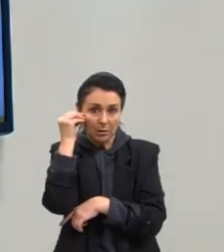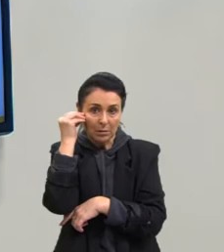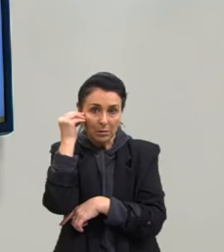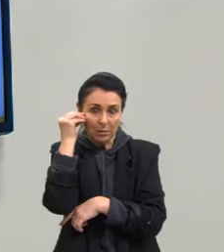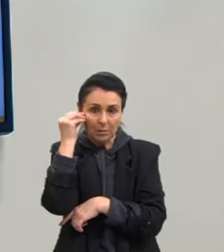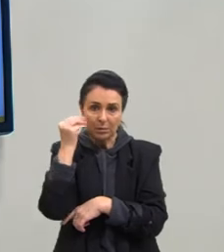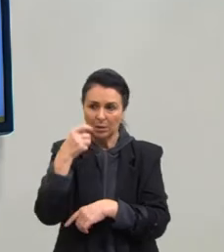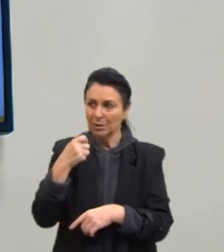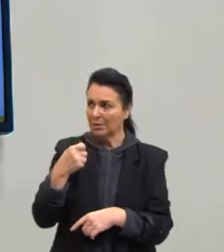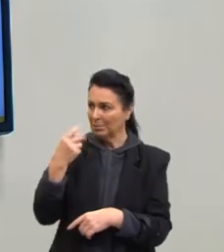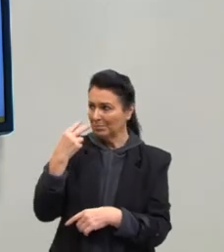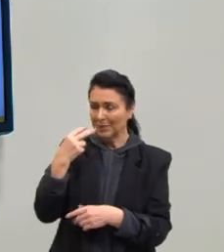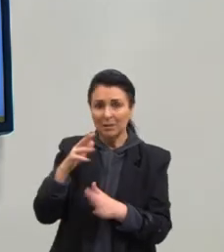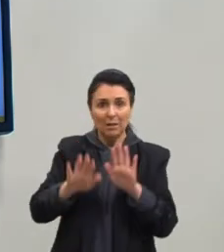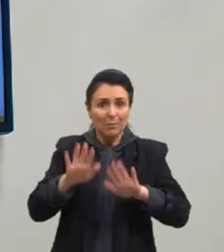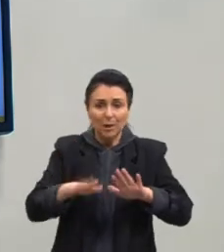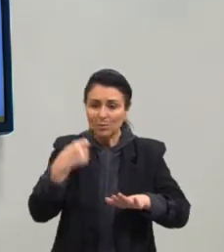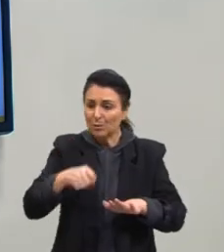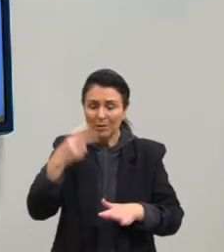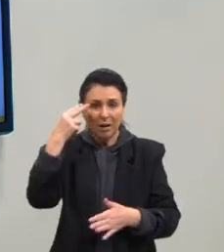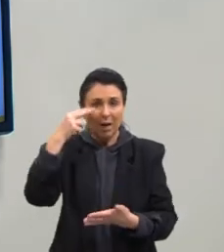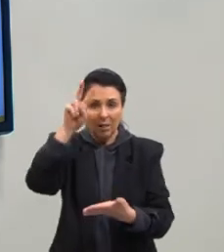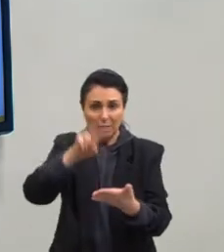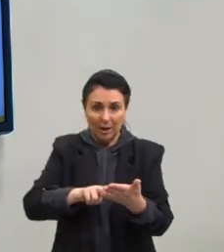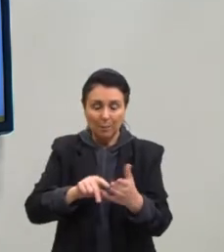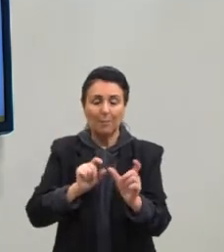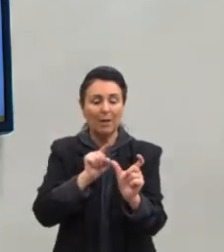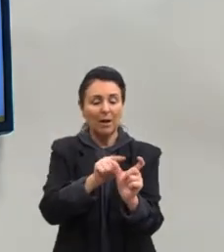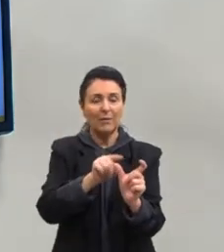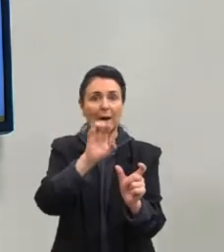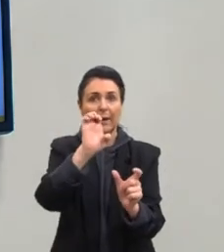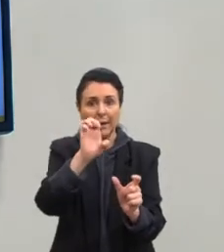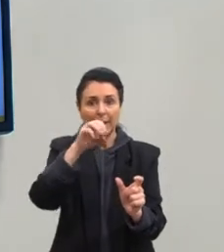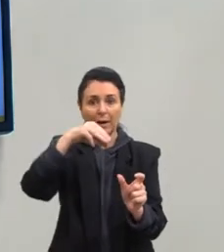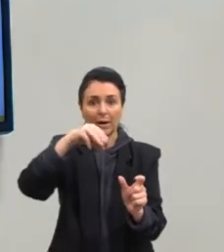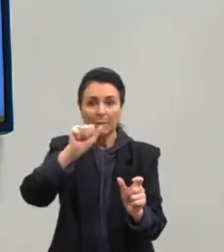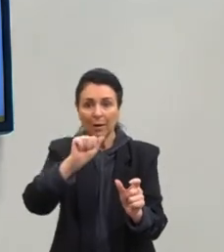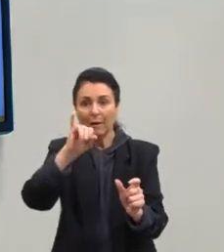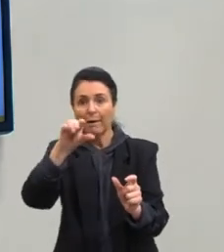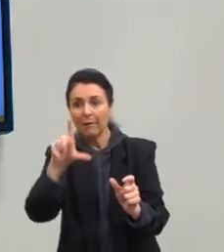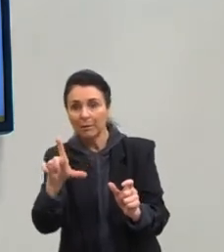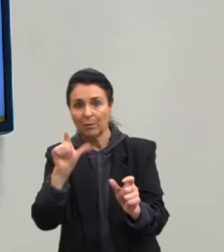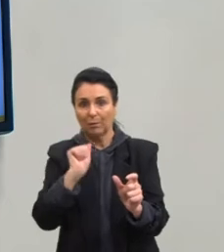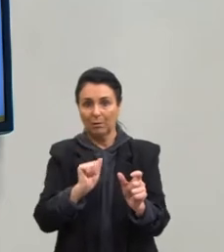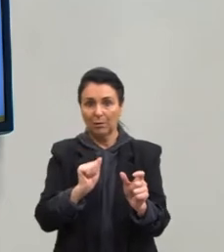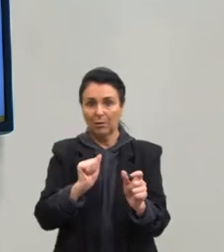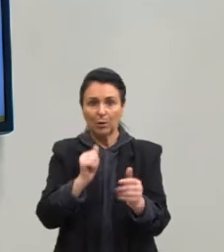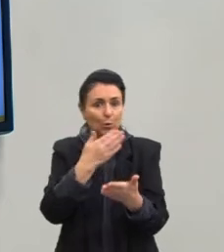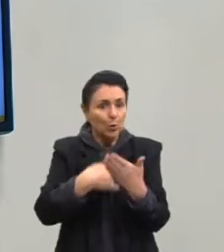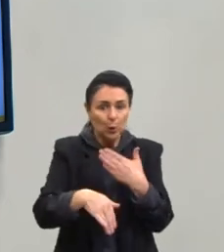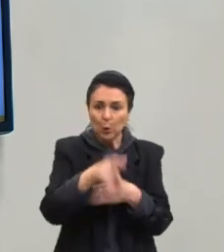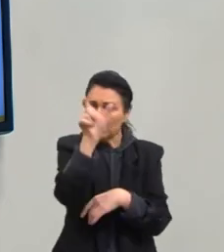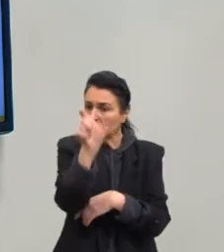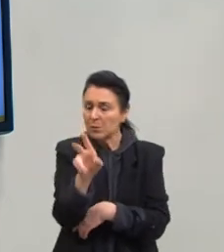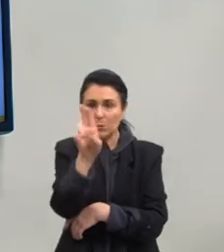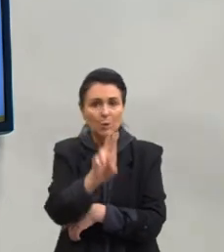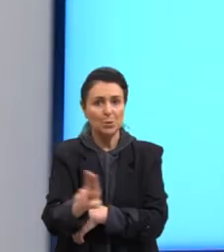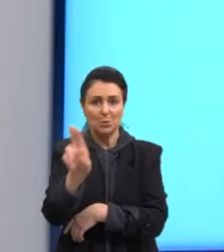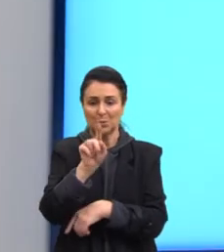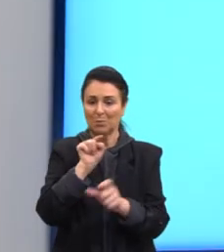preciso ler. A minha experiência, viu que e-mail, por exemplo, é uma palavra que está no cotidiano de todo mundo. Ok?